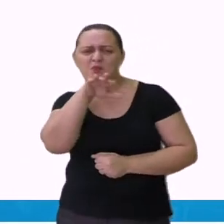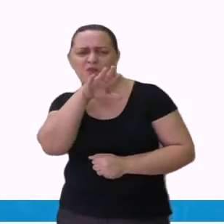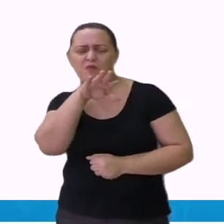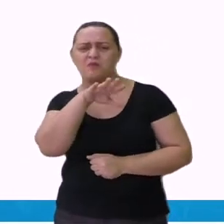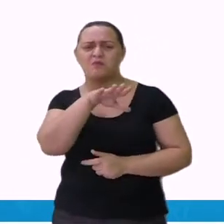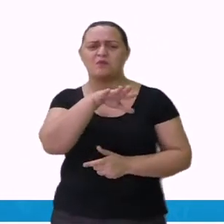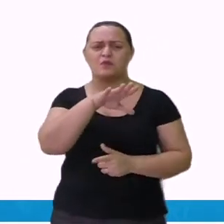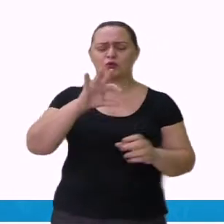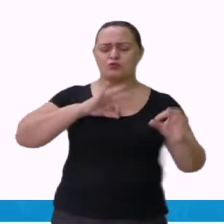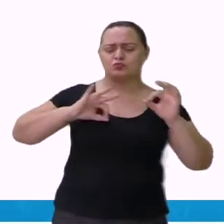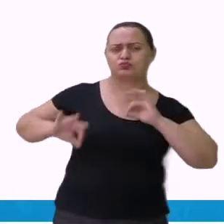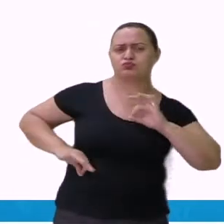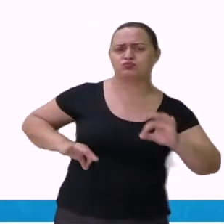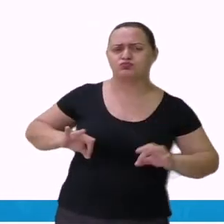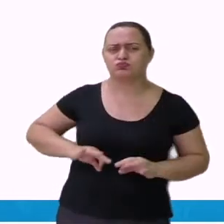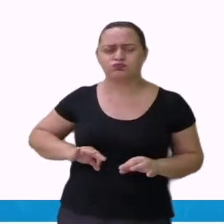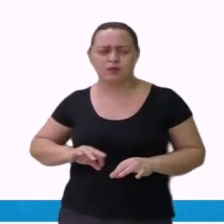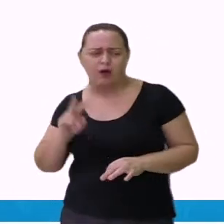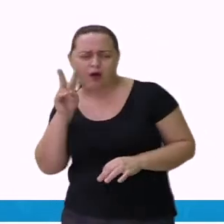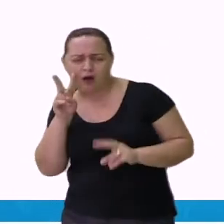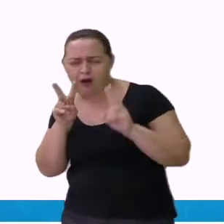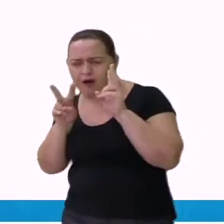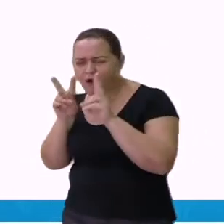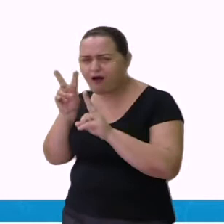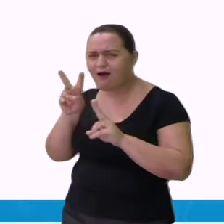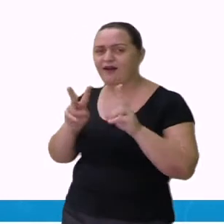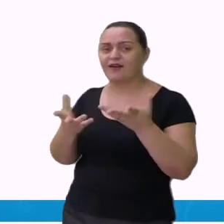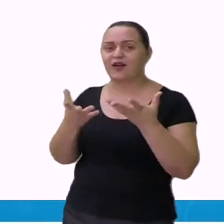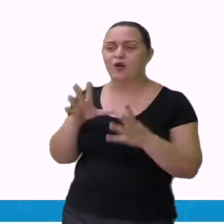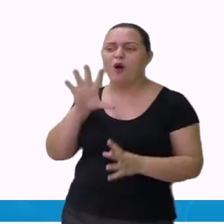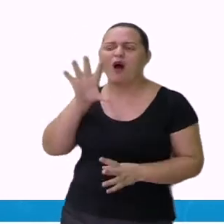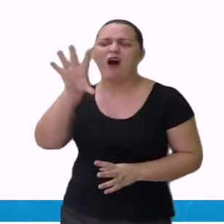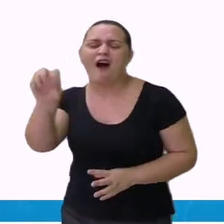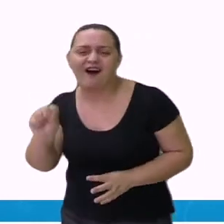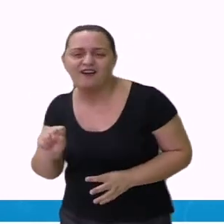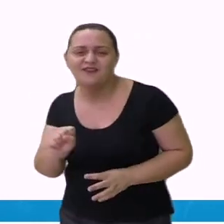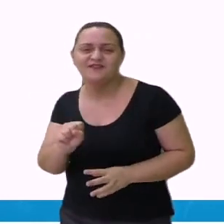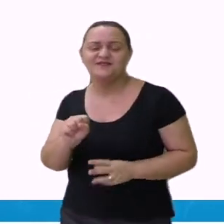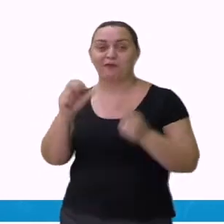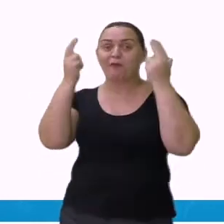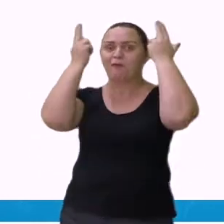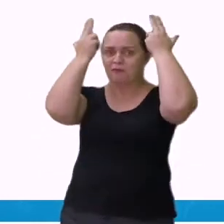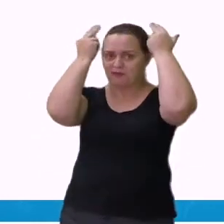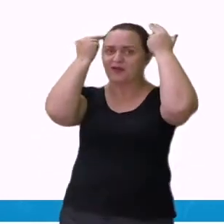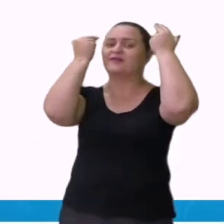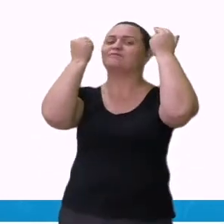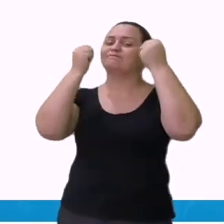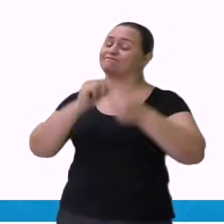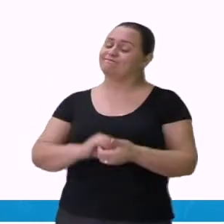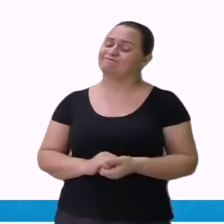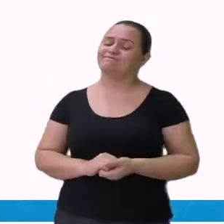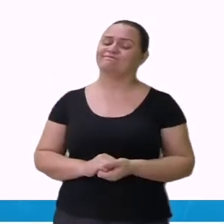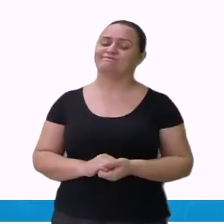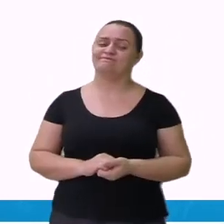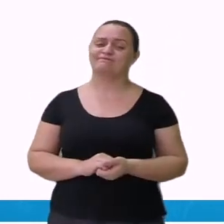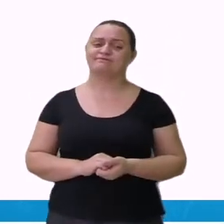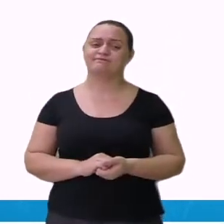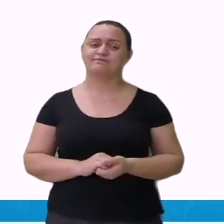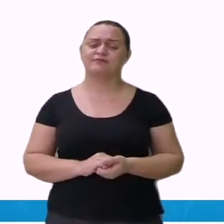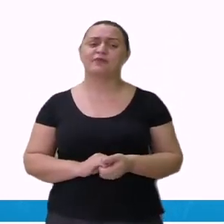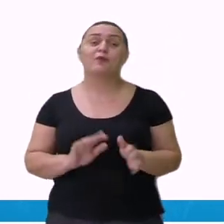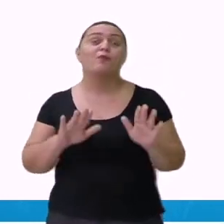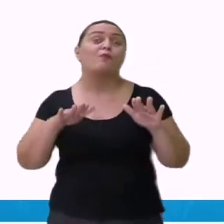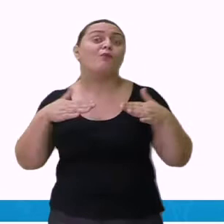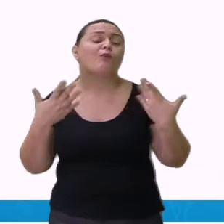-lo. Então, esse era o problema que ele enfrentava com a onça. E qual foi o